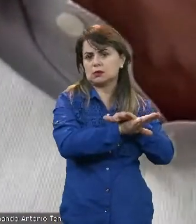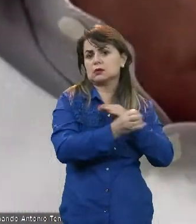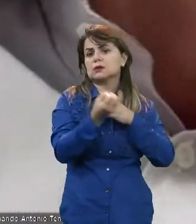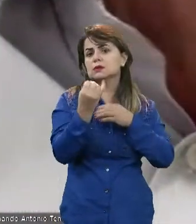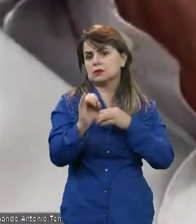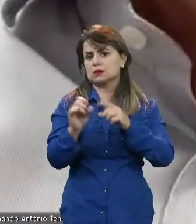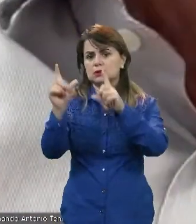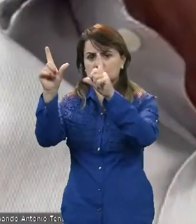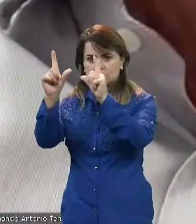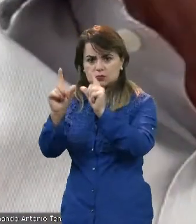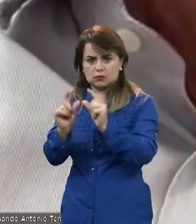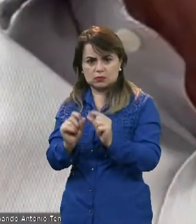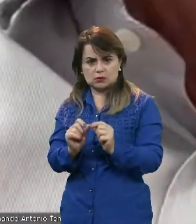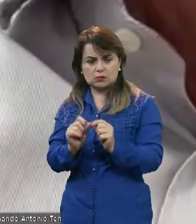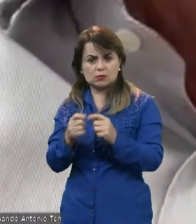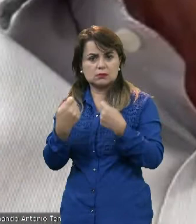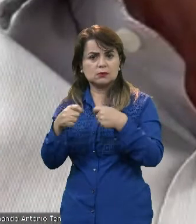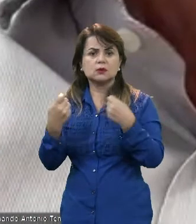proporcionalidade.